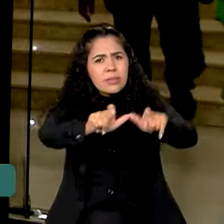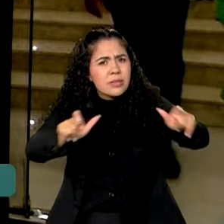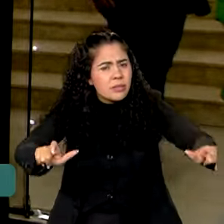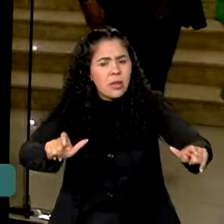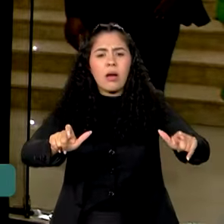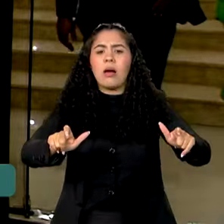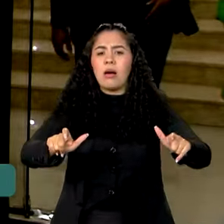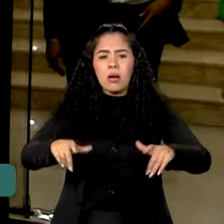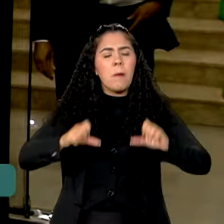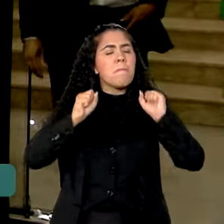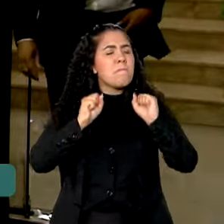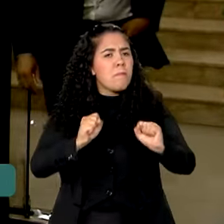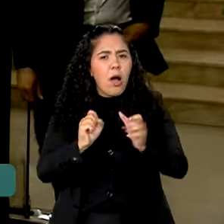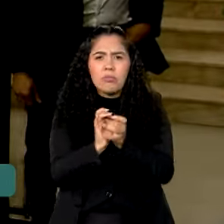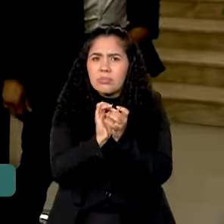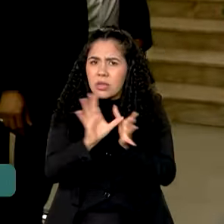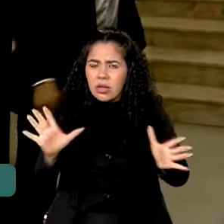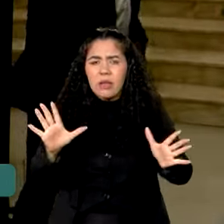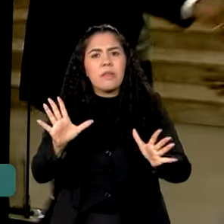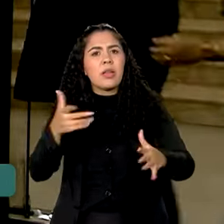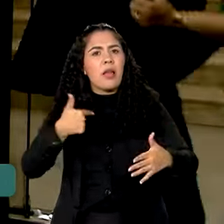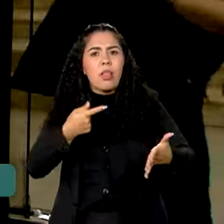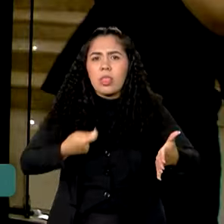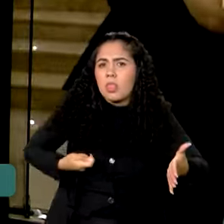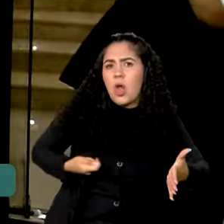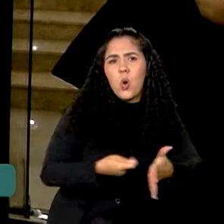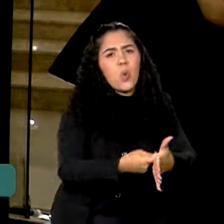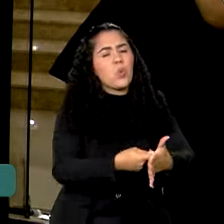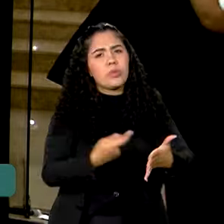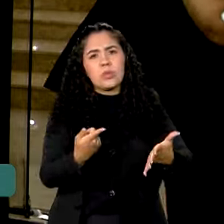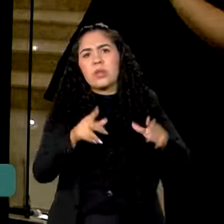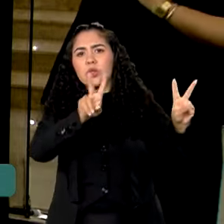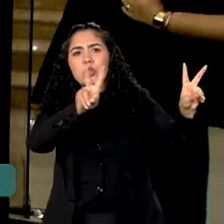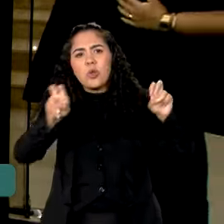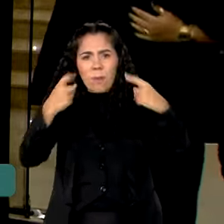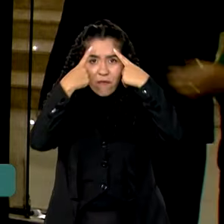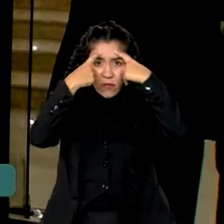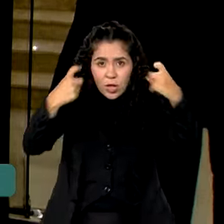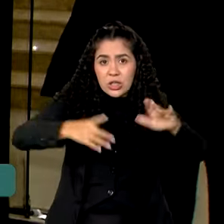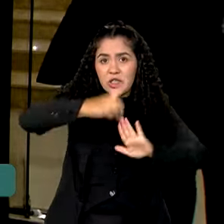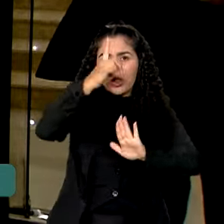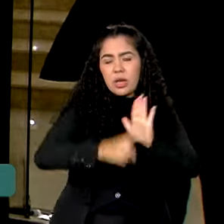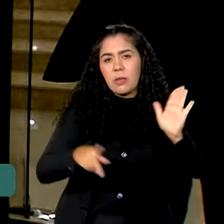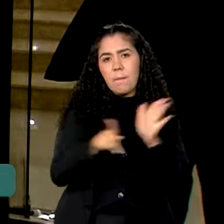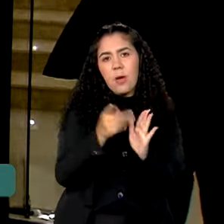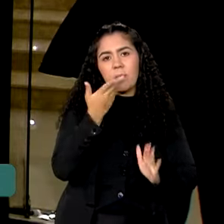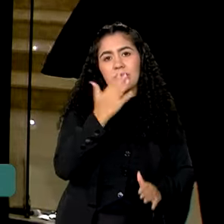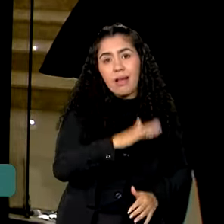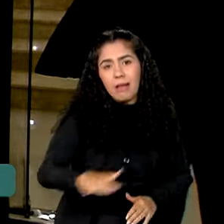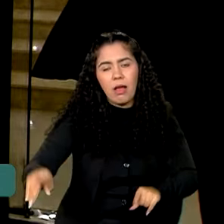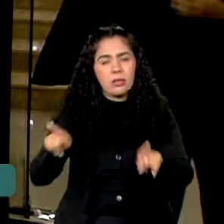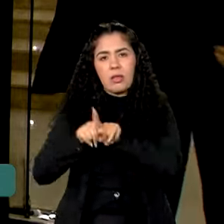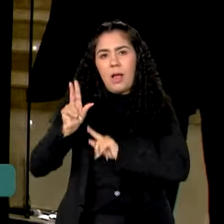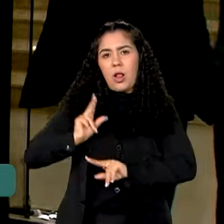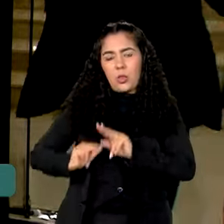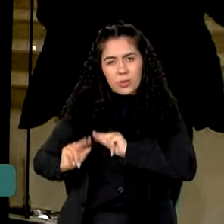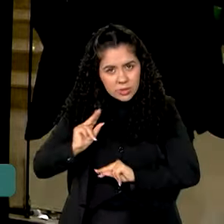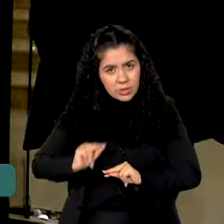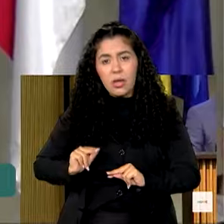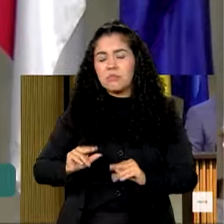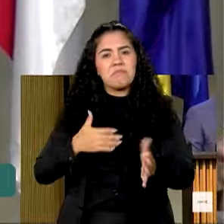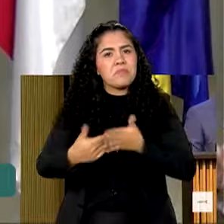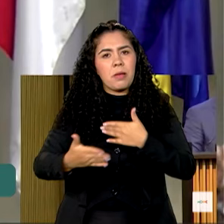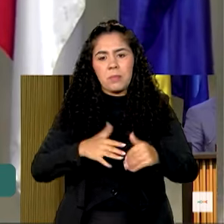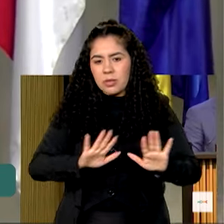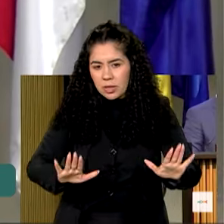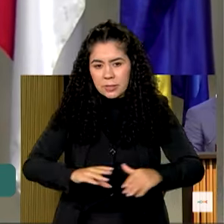completo anonimato poder fazer qualquer denúncia sobre violação de direitos de crianças e adolescentes, seja ela qual